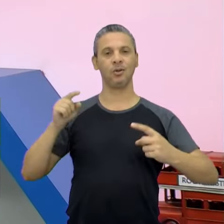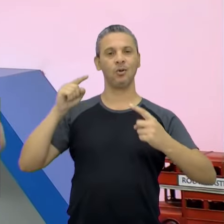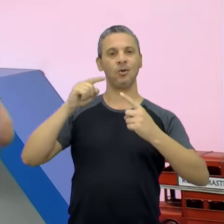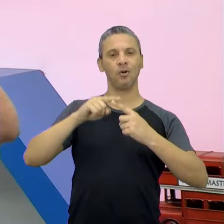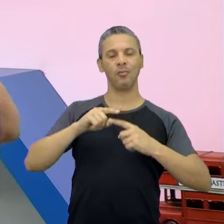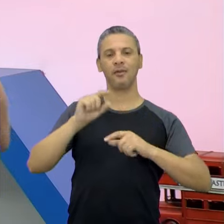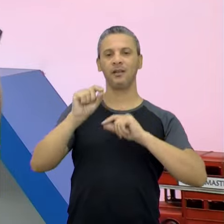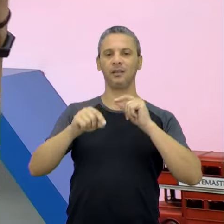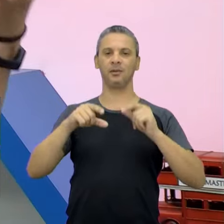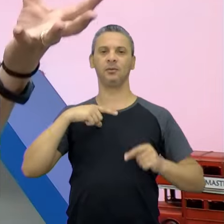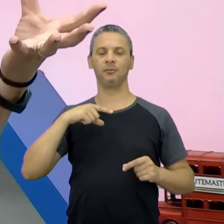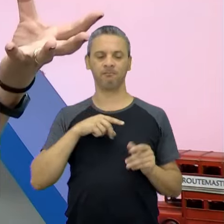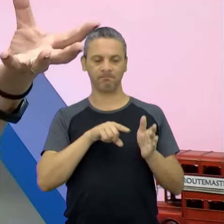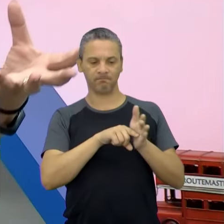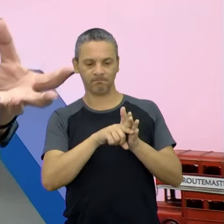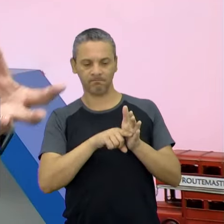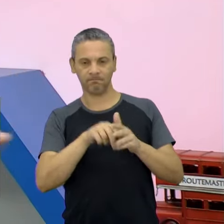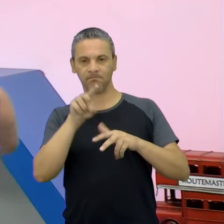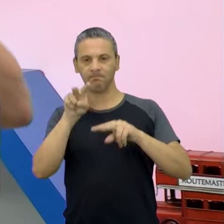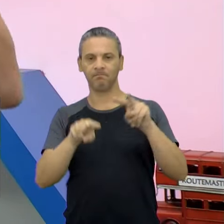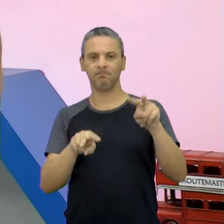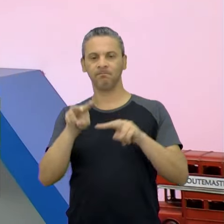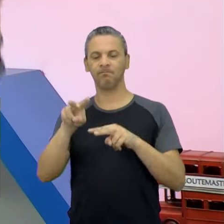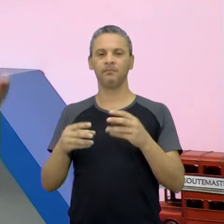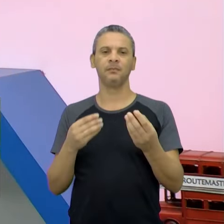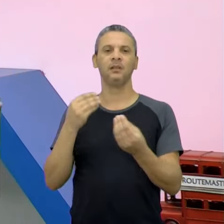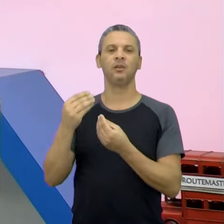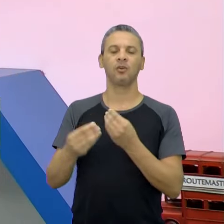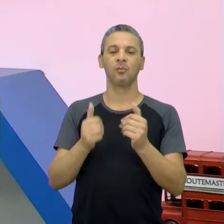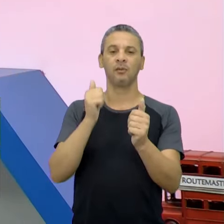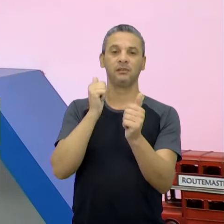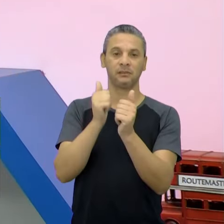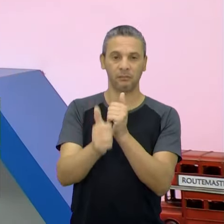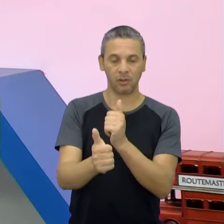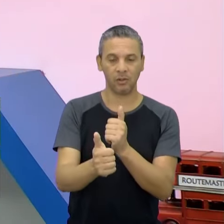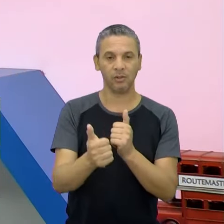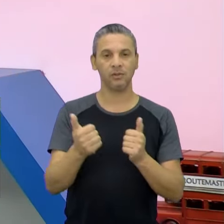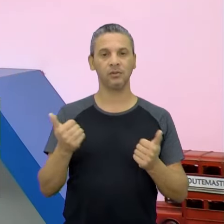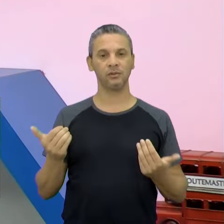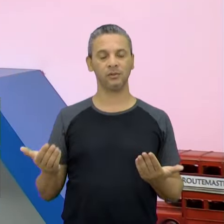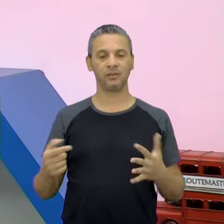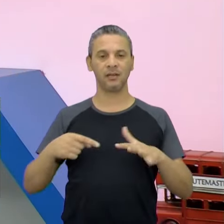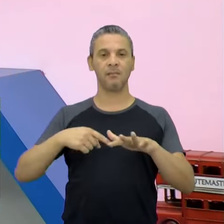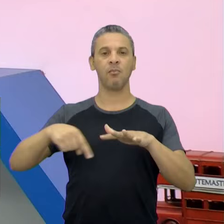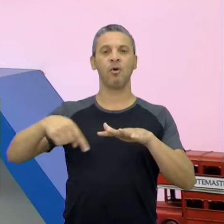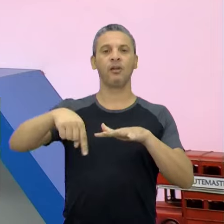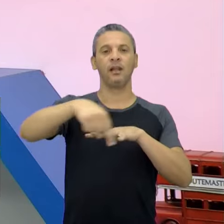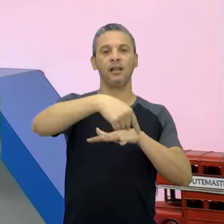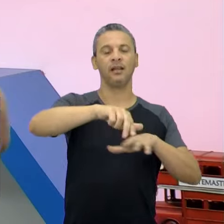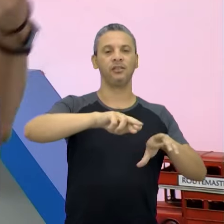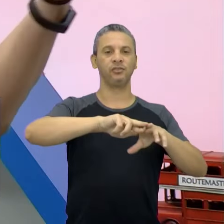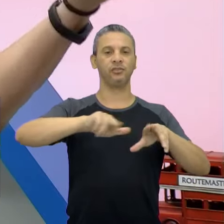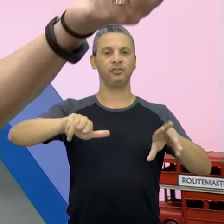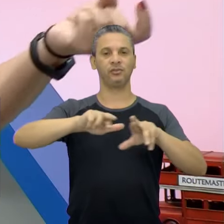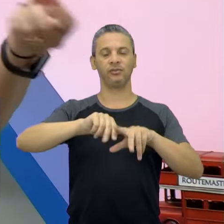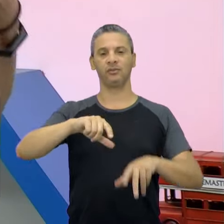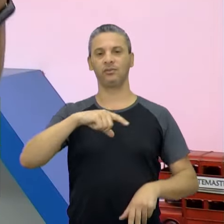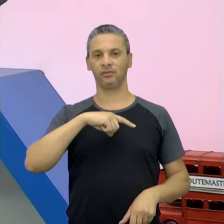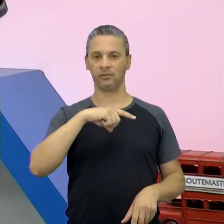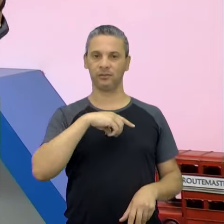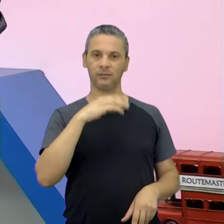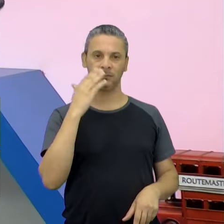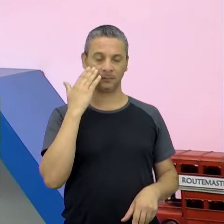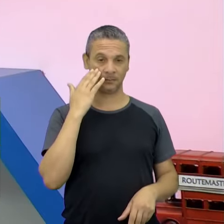muito a fazer essa investigação científica sobre esportes e evidências, modalidades que não estão em evidência, fazer os